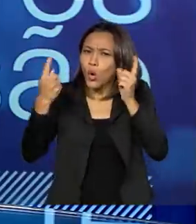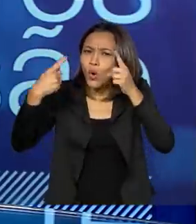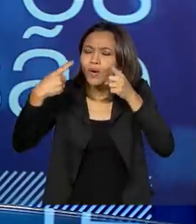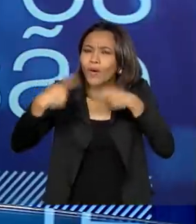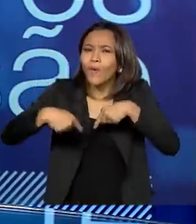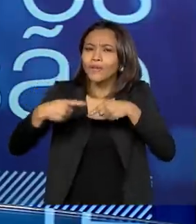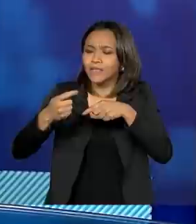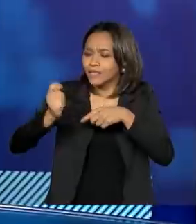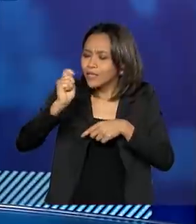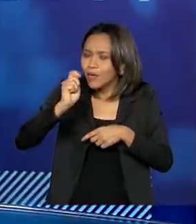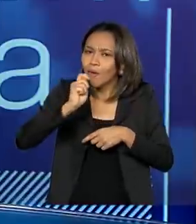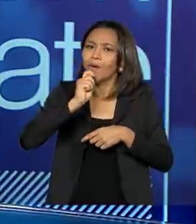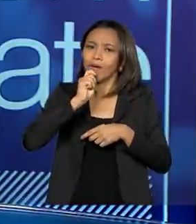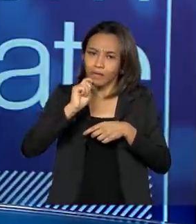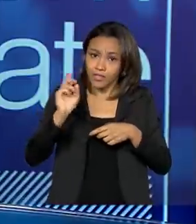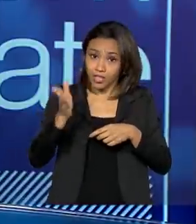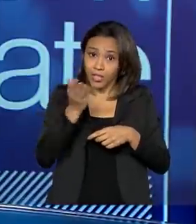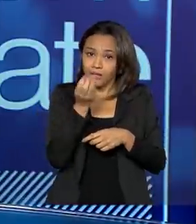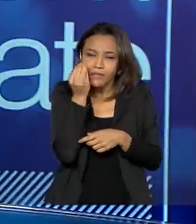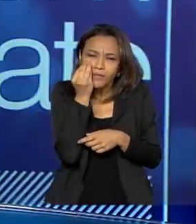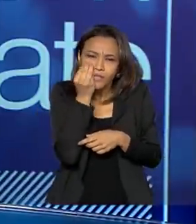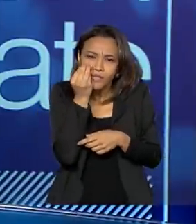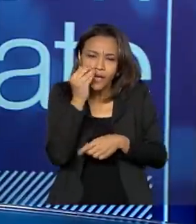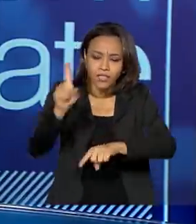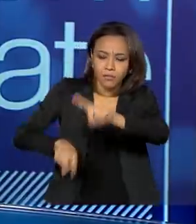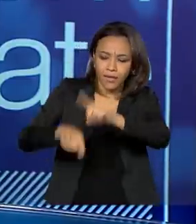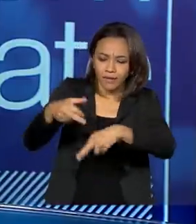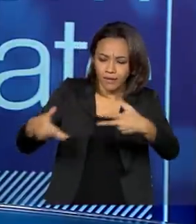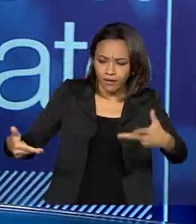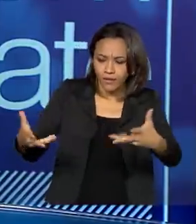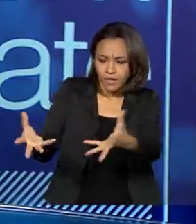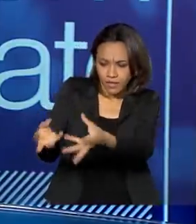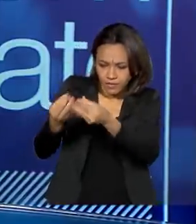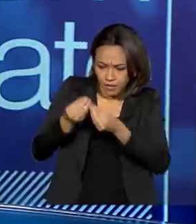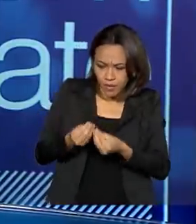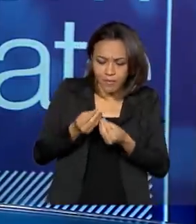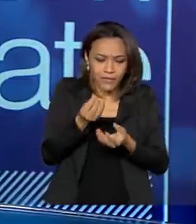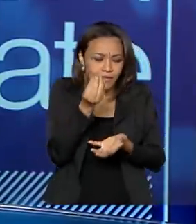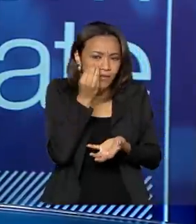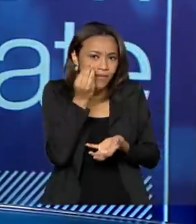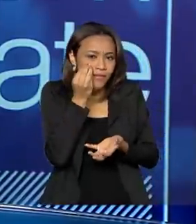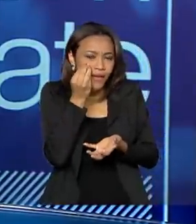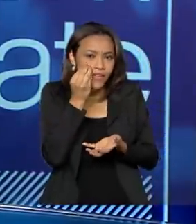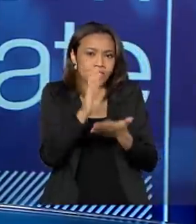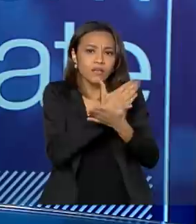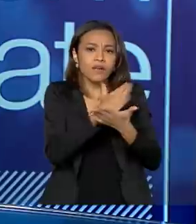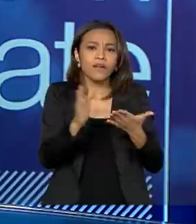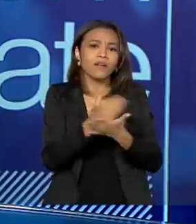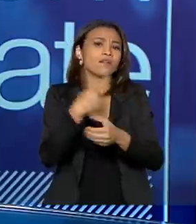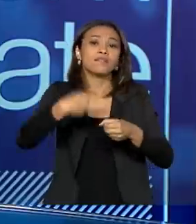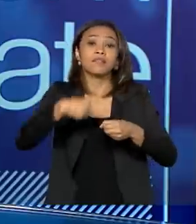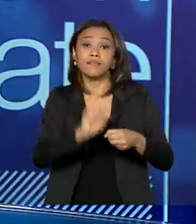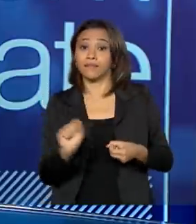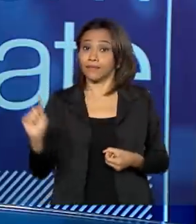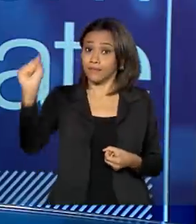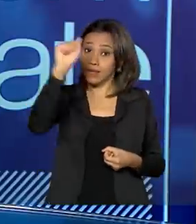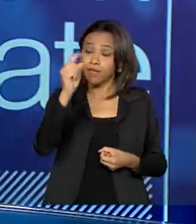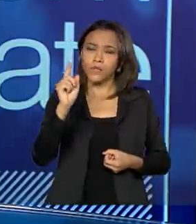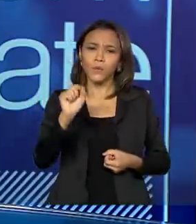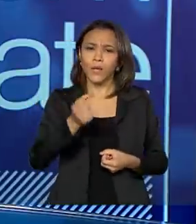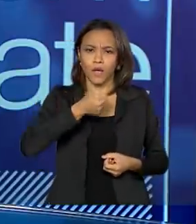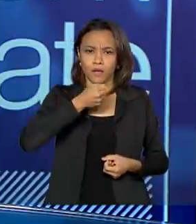teste dos equipamentos. Nós recebemos equipamentos para fazer o teste piloto em algumas cidades. Ele detecta o